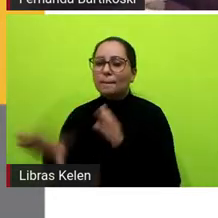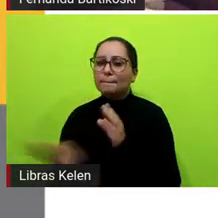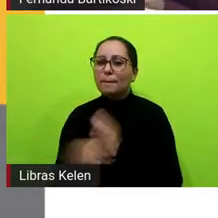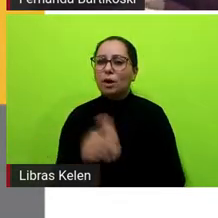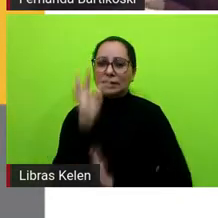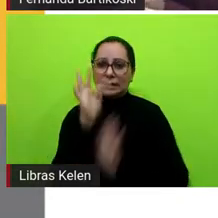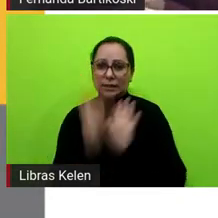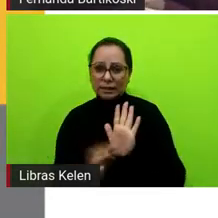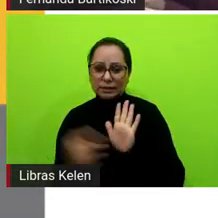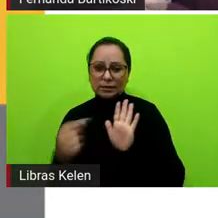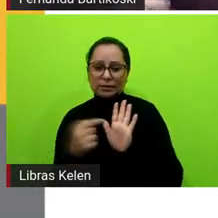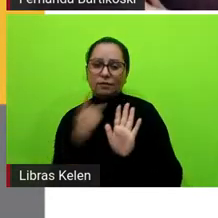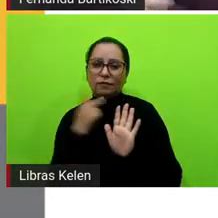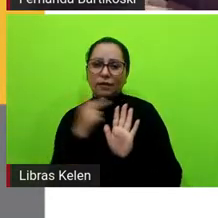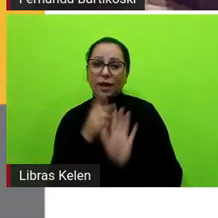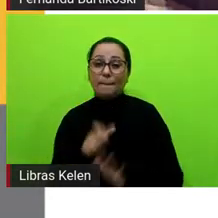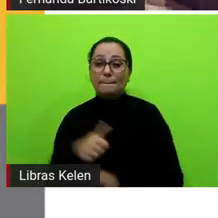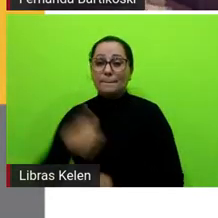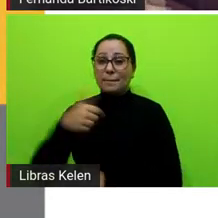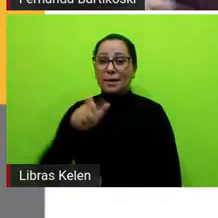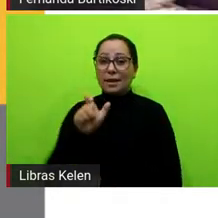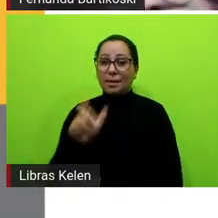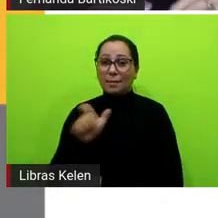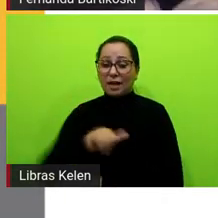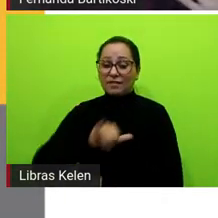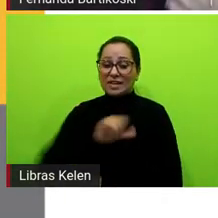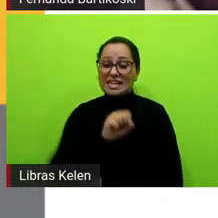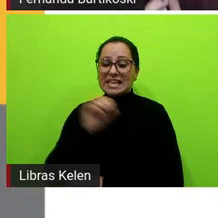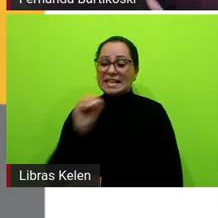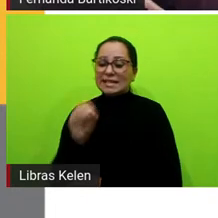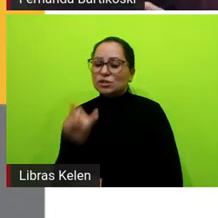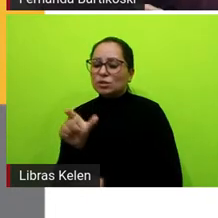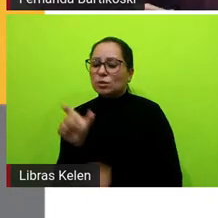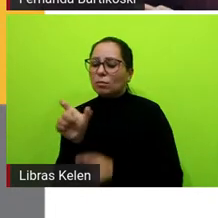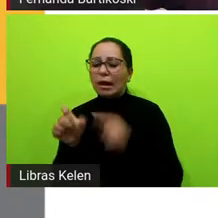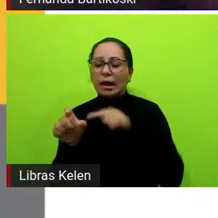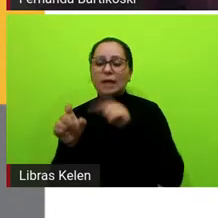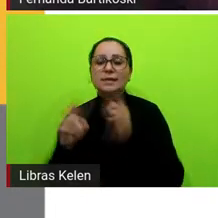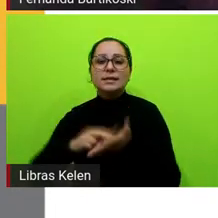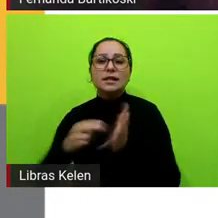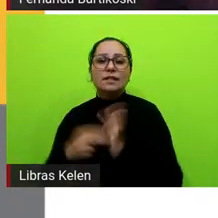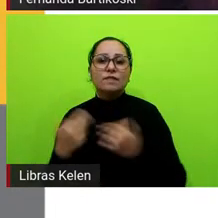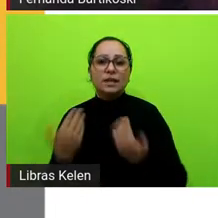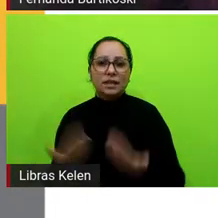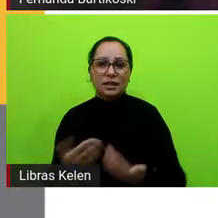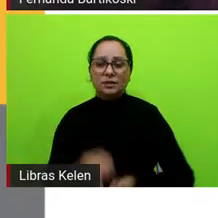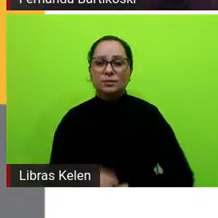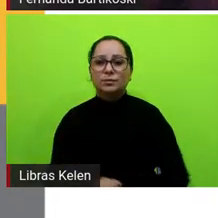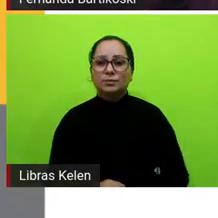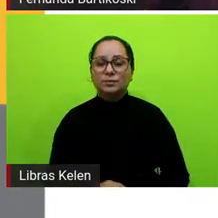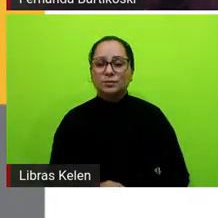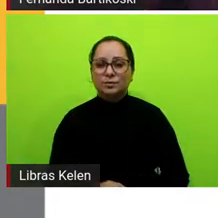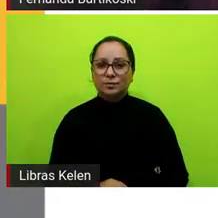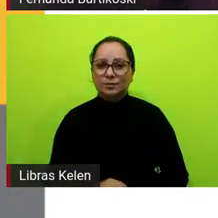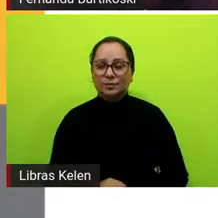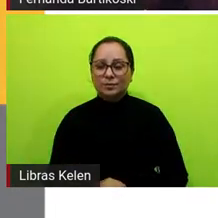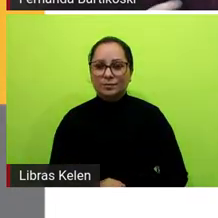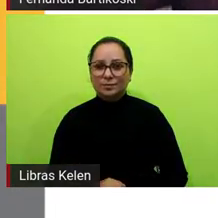falando né a primeira palavra do texto é o isso então o que que significa pode passar